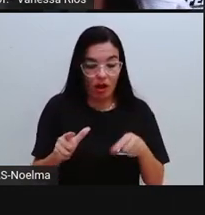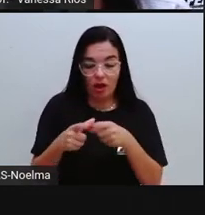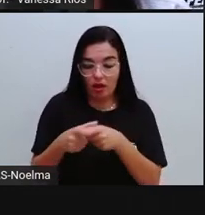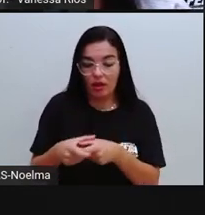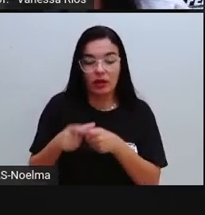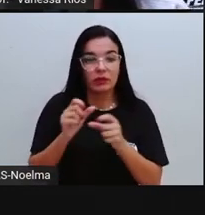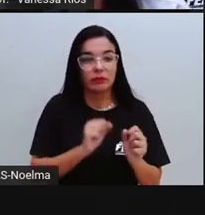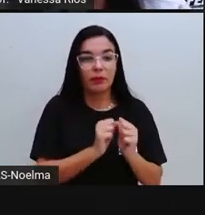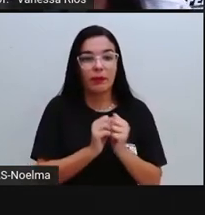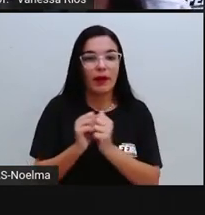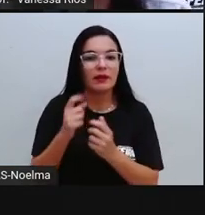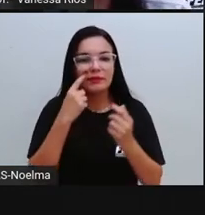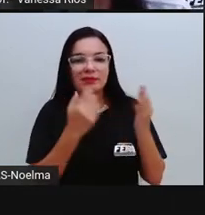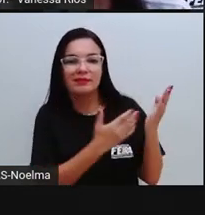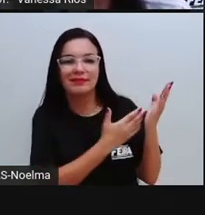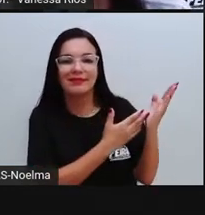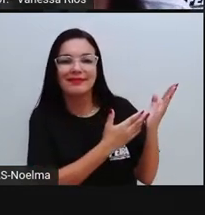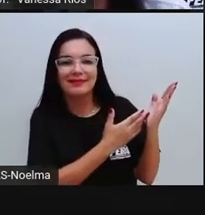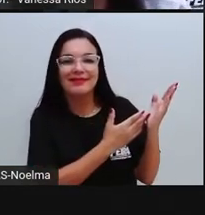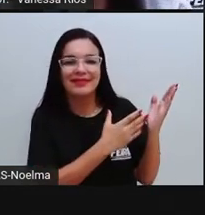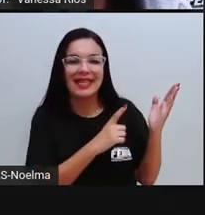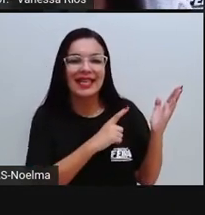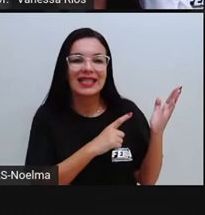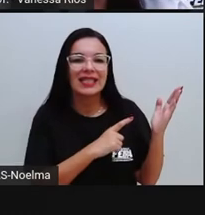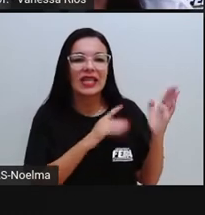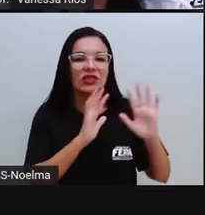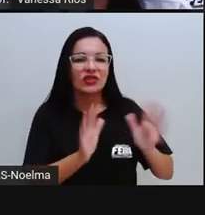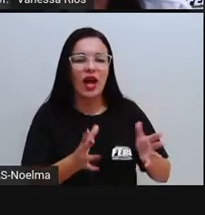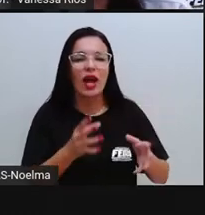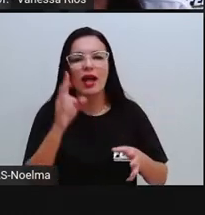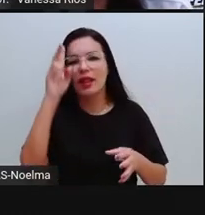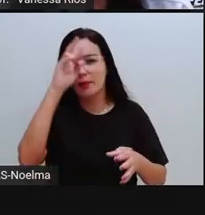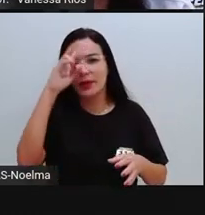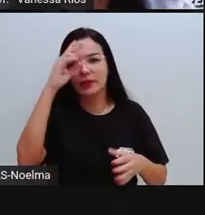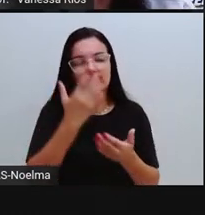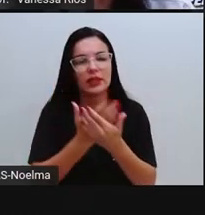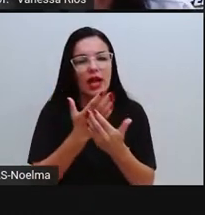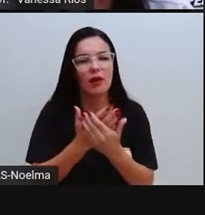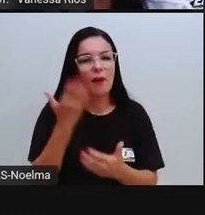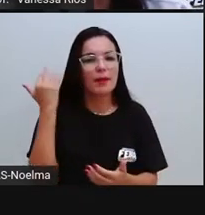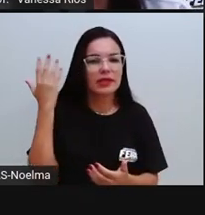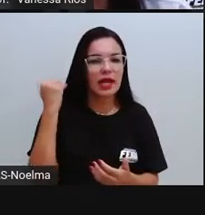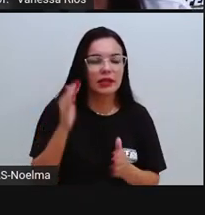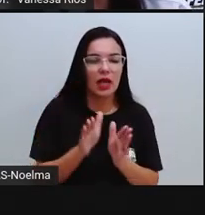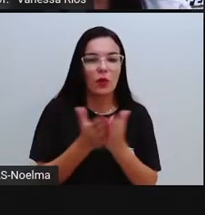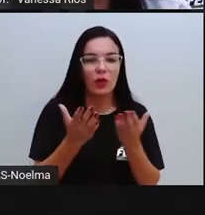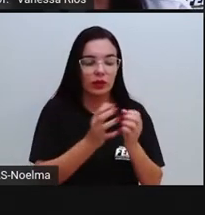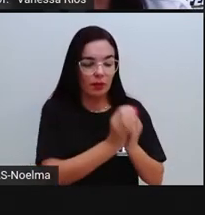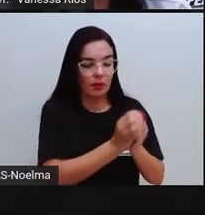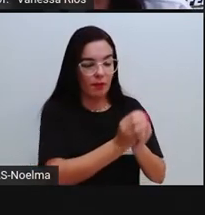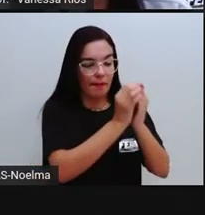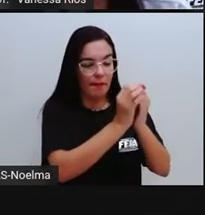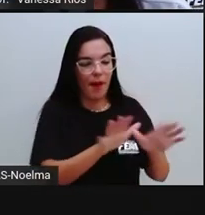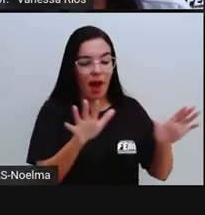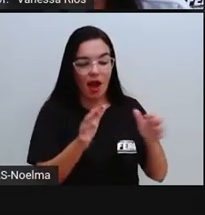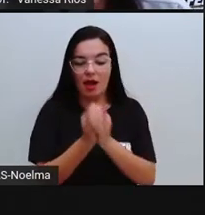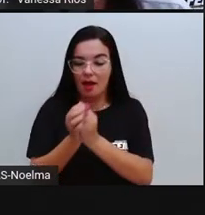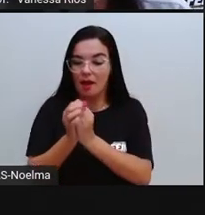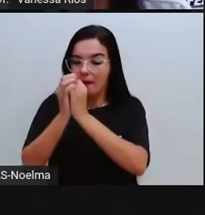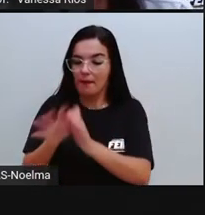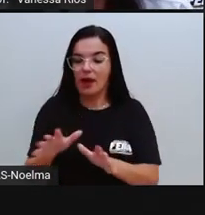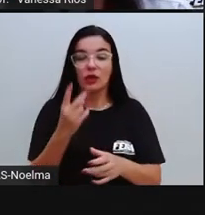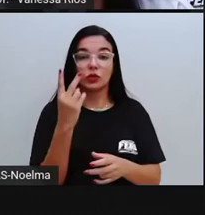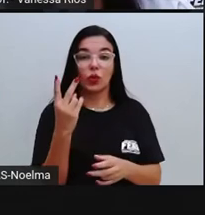passou em relação aí à observação dos resultados, das probabilidades. Quando o Gustavo jogou dois dados ao mesmo